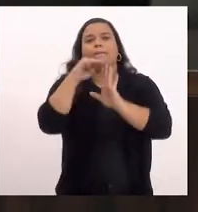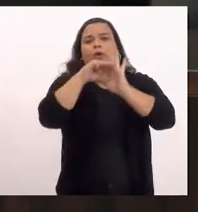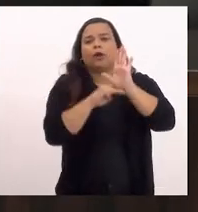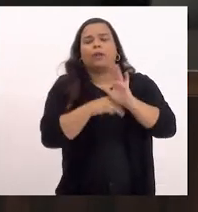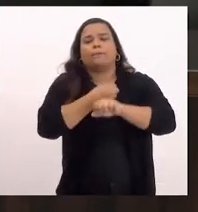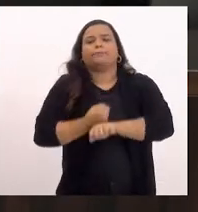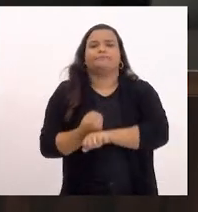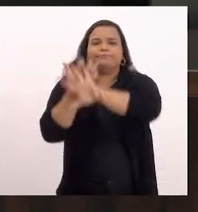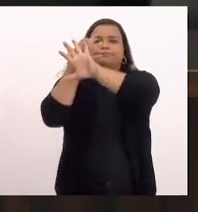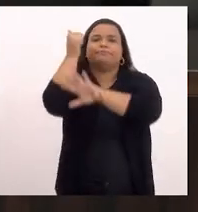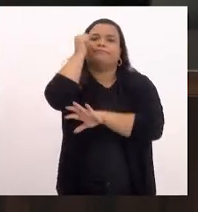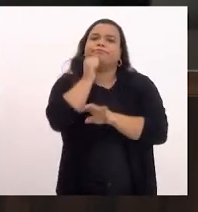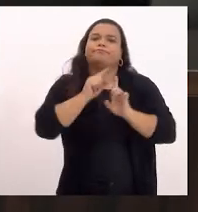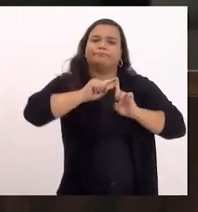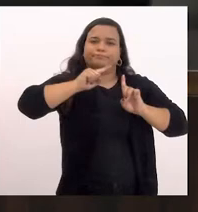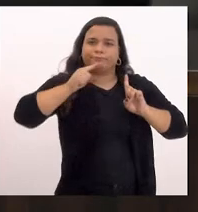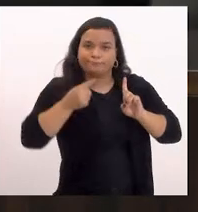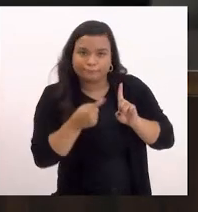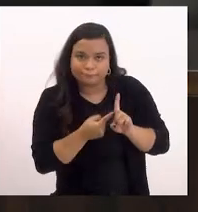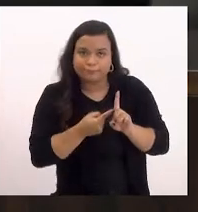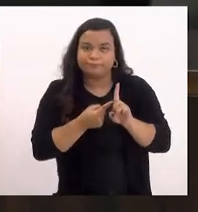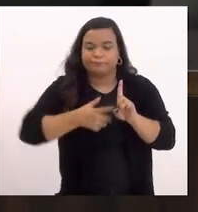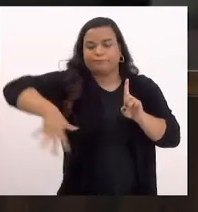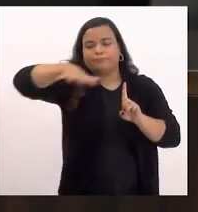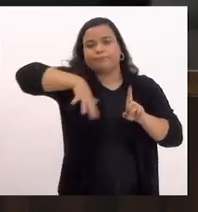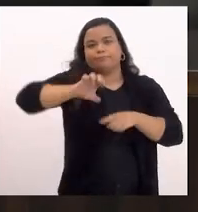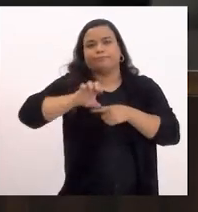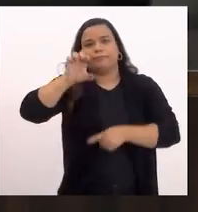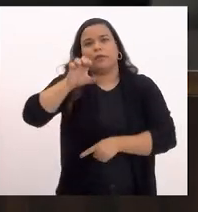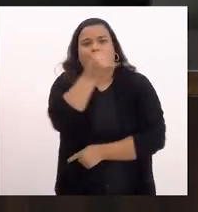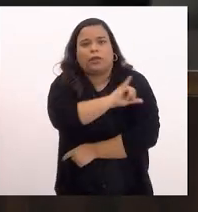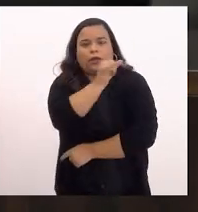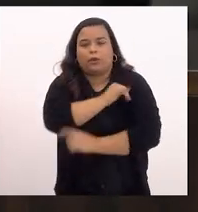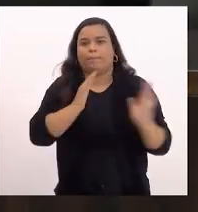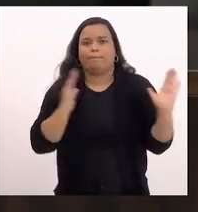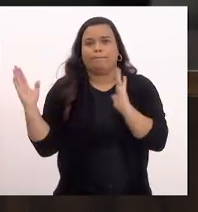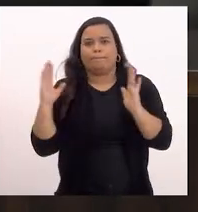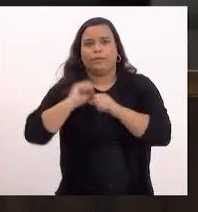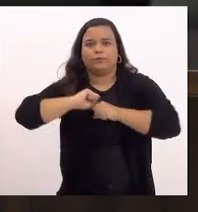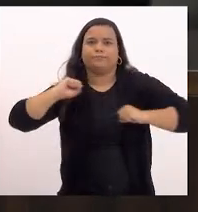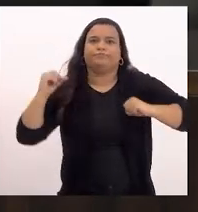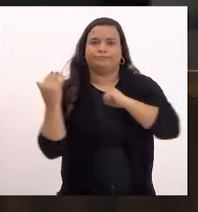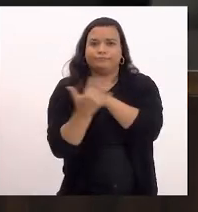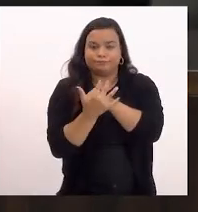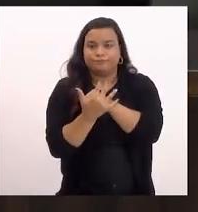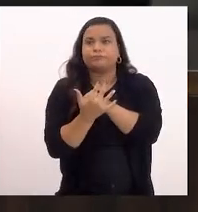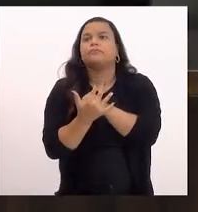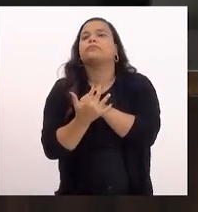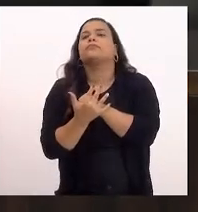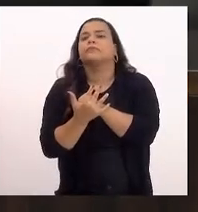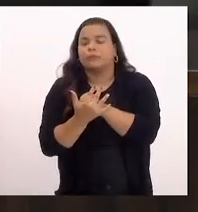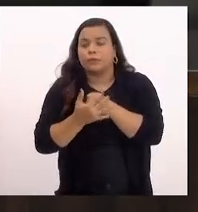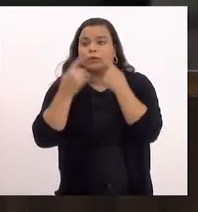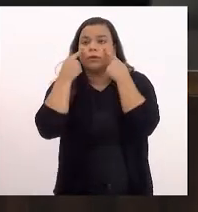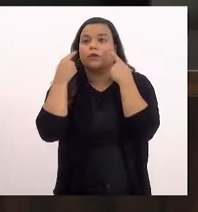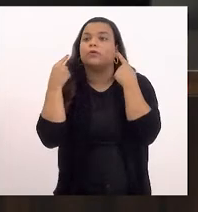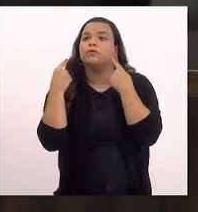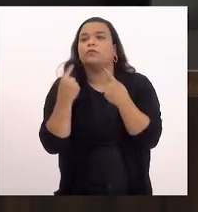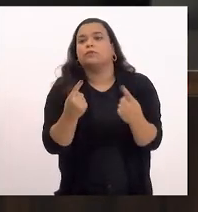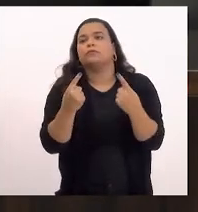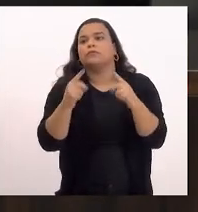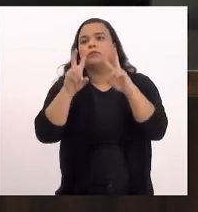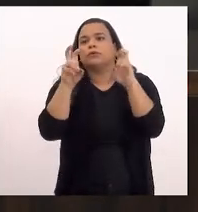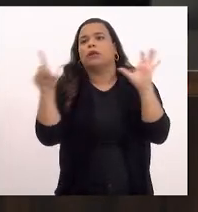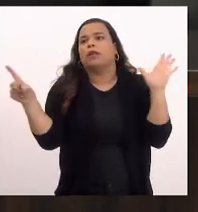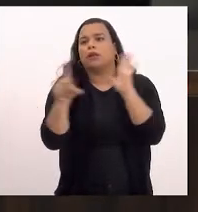Telemedicina para Mulheres Gestantes no âmbito do Estado do Rio de Janeiro, no período da pandemia Covid-19. Pareceres da Comissão de Constituição pela legalidade